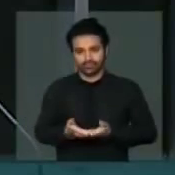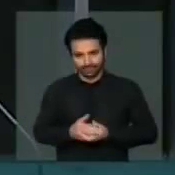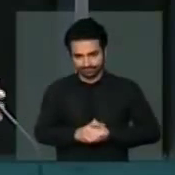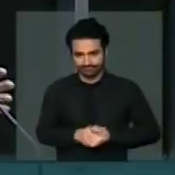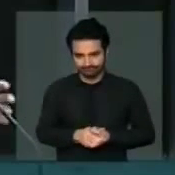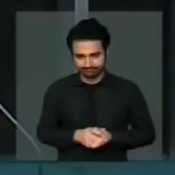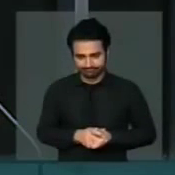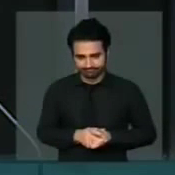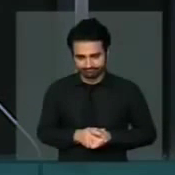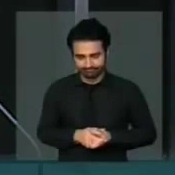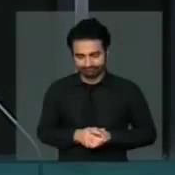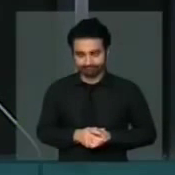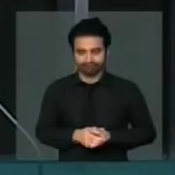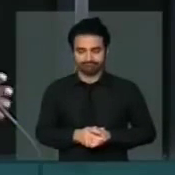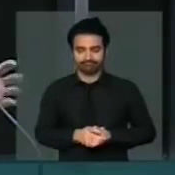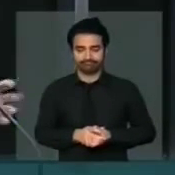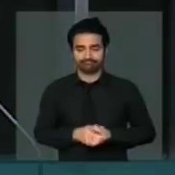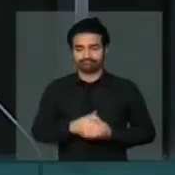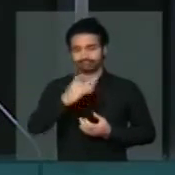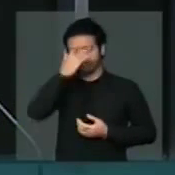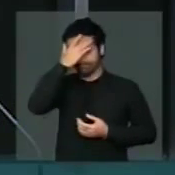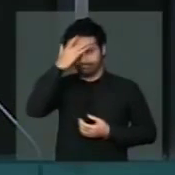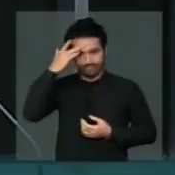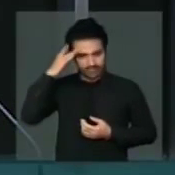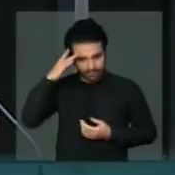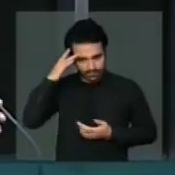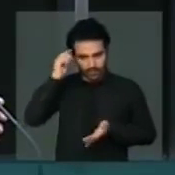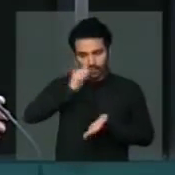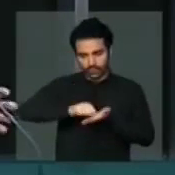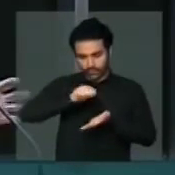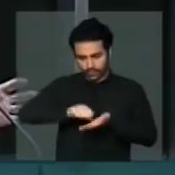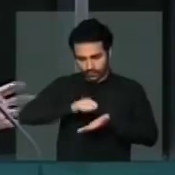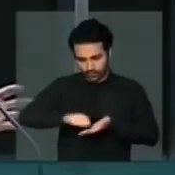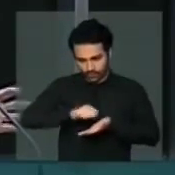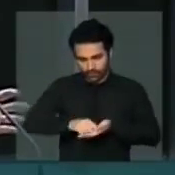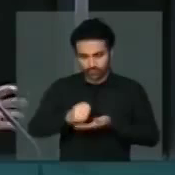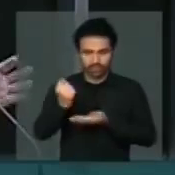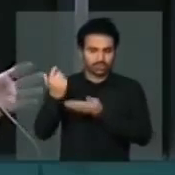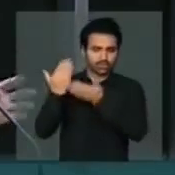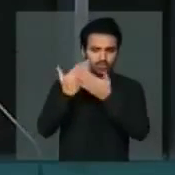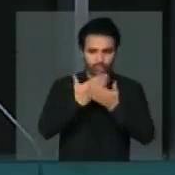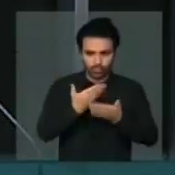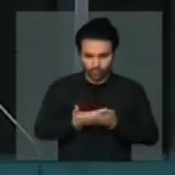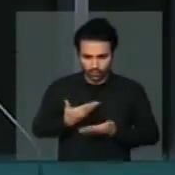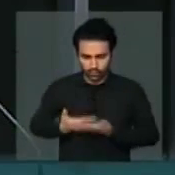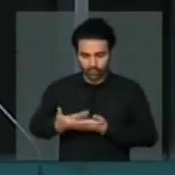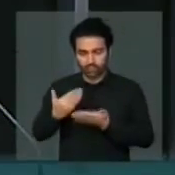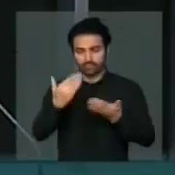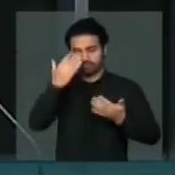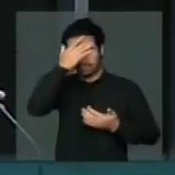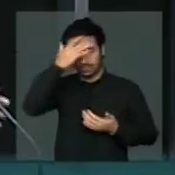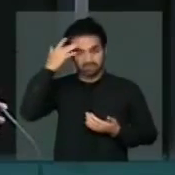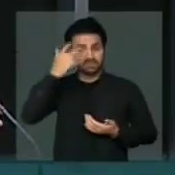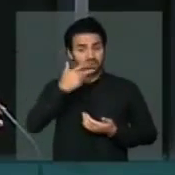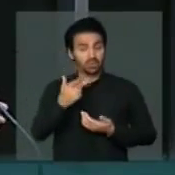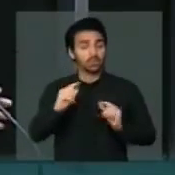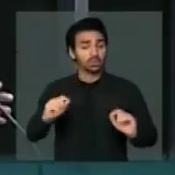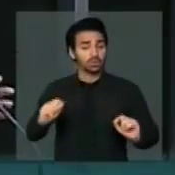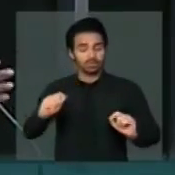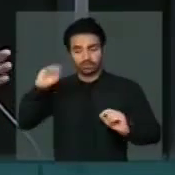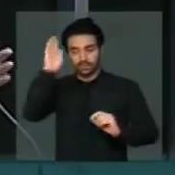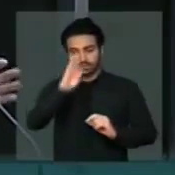Os doutrinadores, os estudiosos, dizem que no Brasil vige um sistema